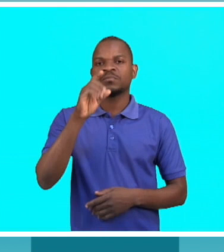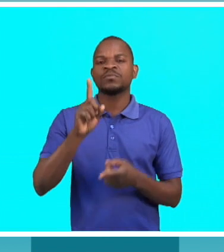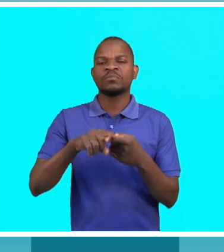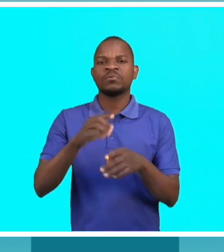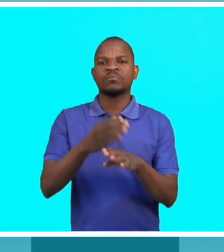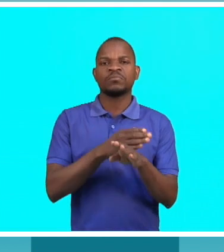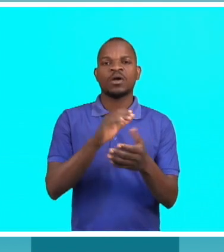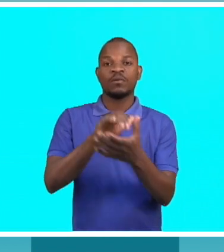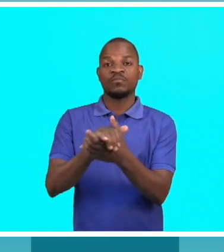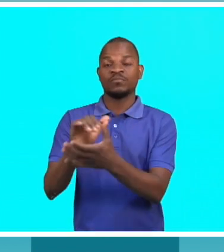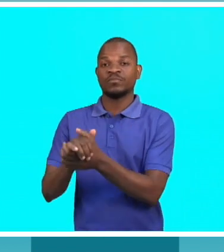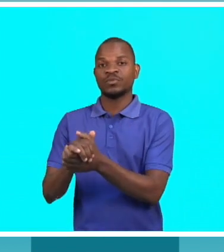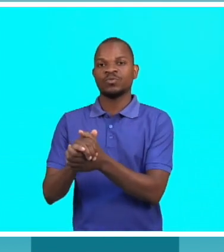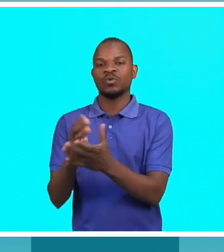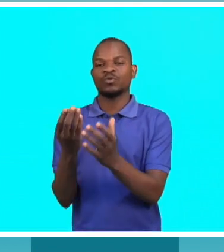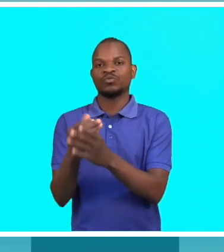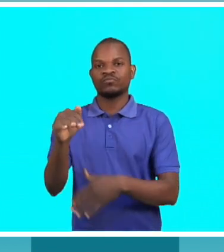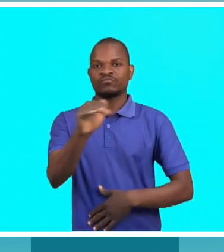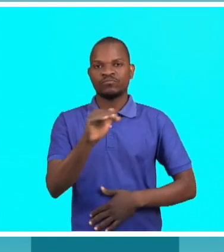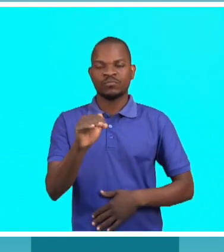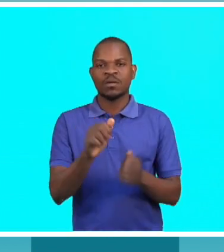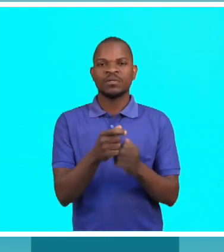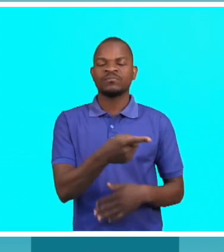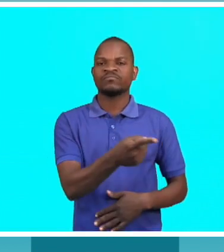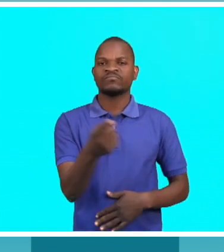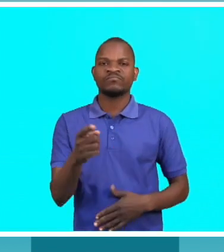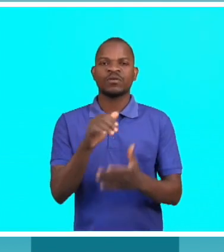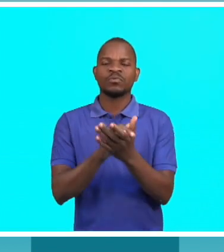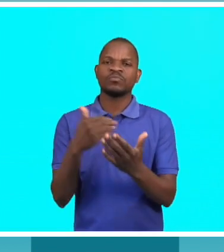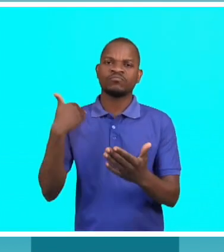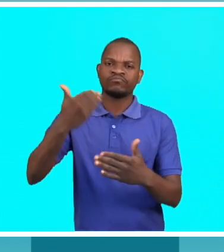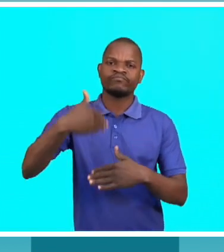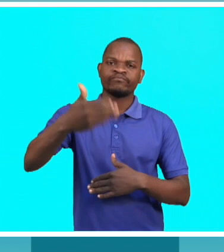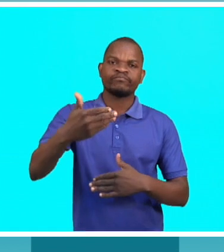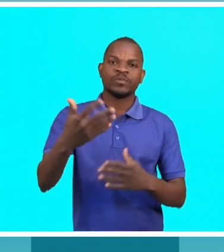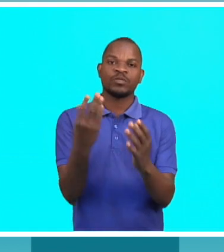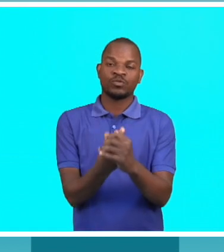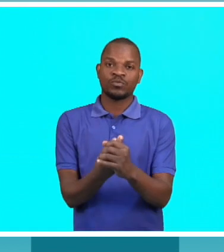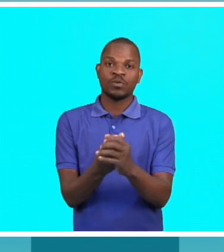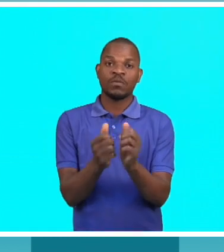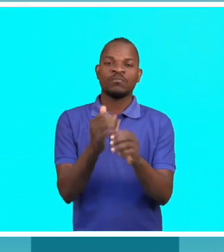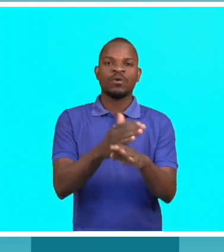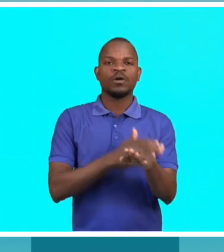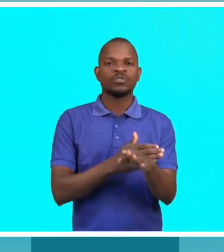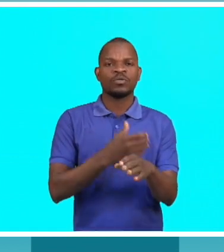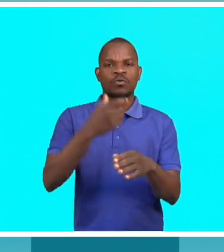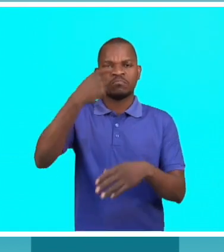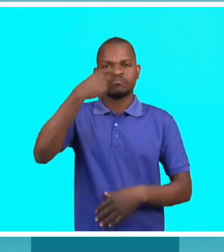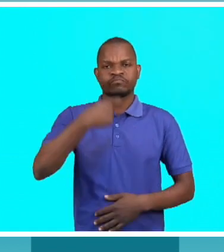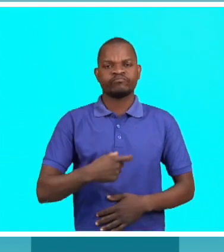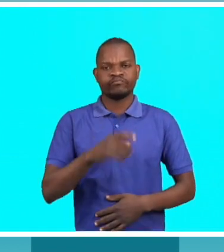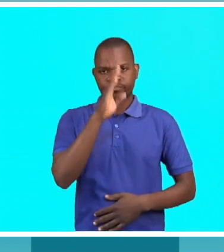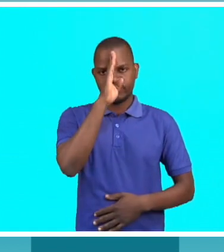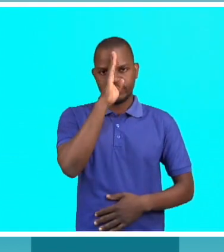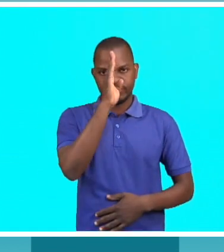Tinha amigos na minha zona, com os quais eu sempre brincava. Na altura eu era um amigo, era um